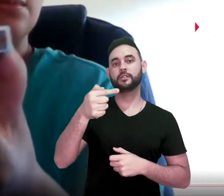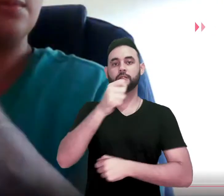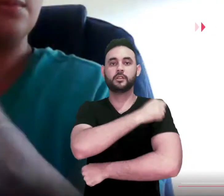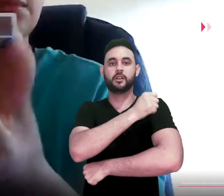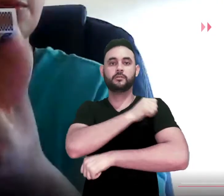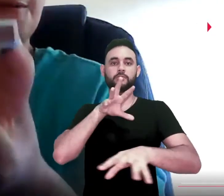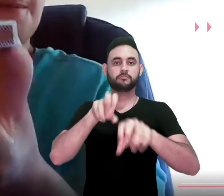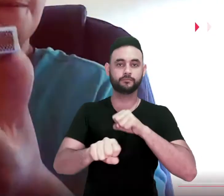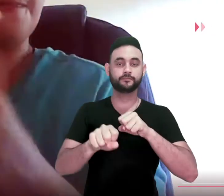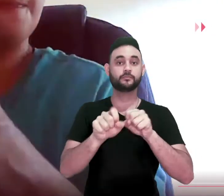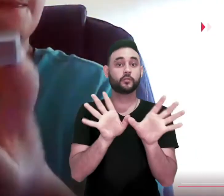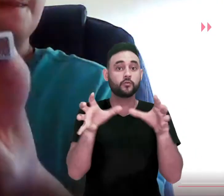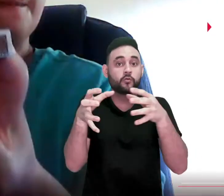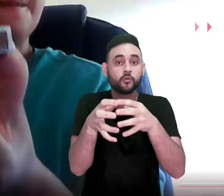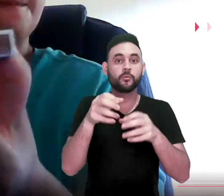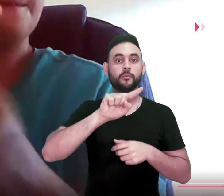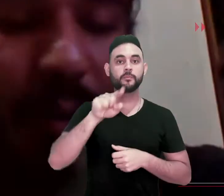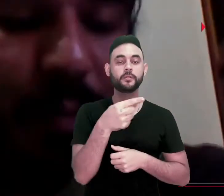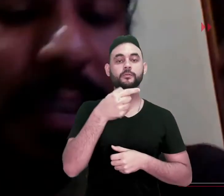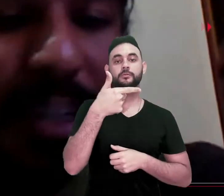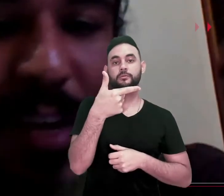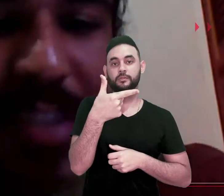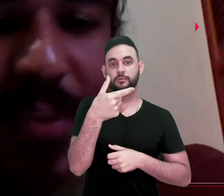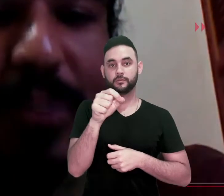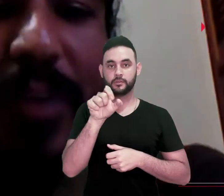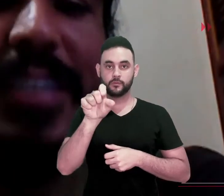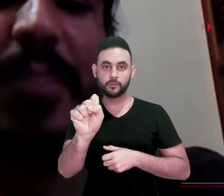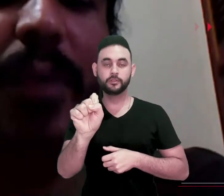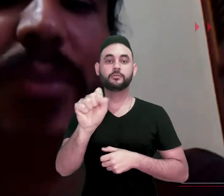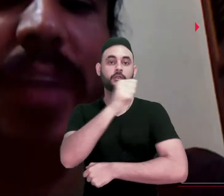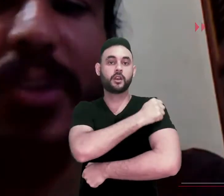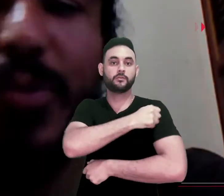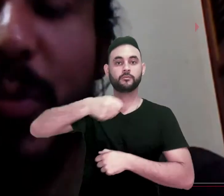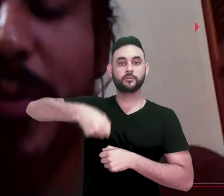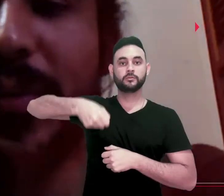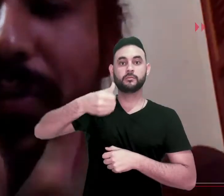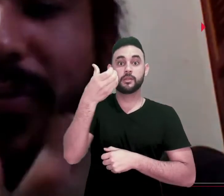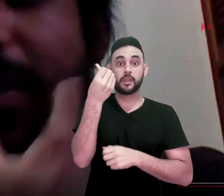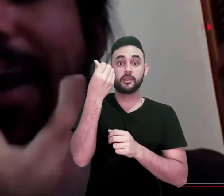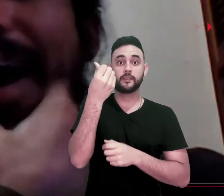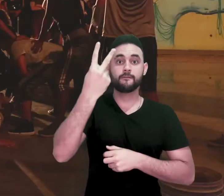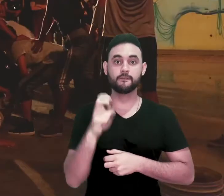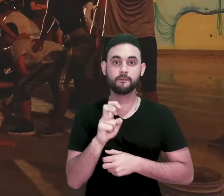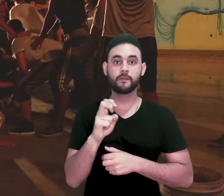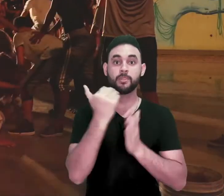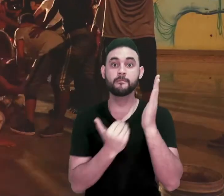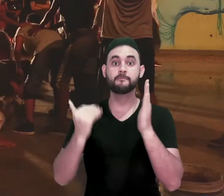Dentre estes, 1.208 foram alunas e alunos bolsistas, um número seis vezes maior que no ano anterior.